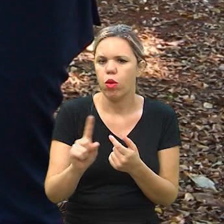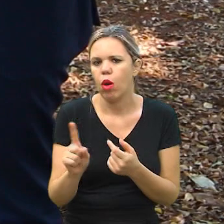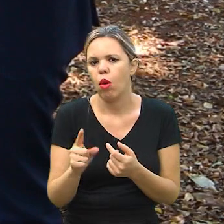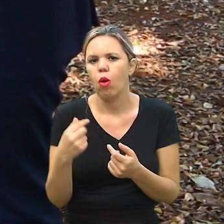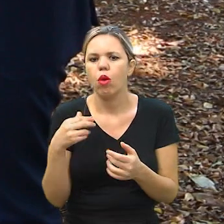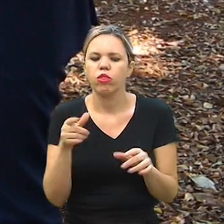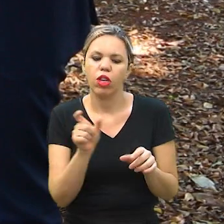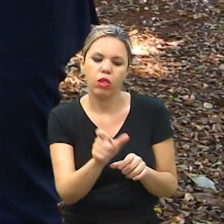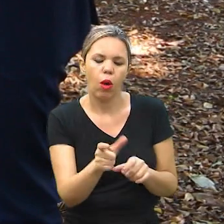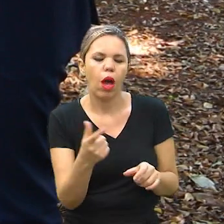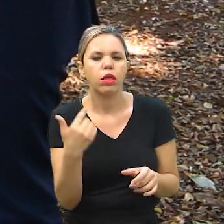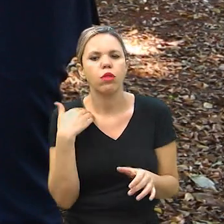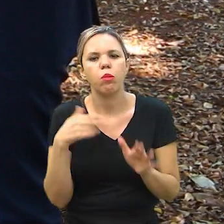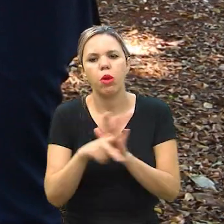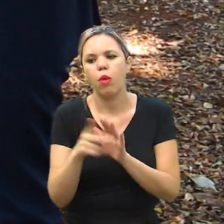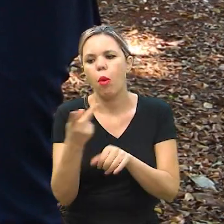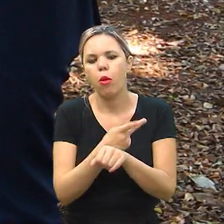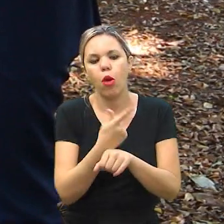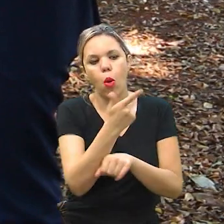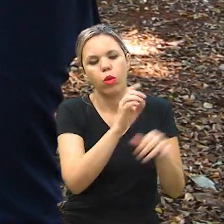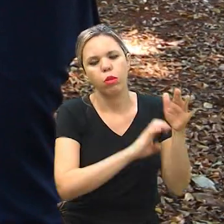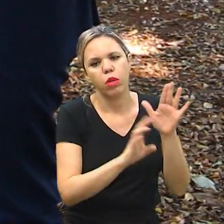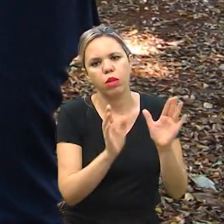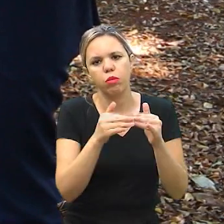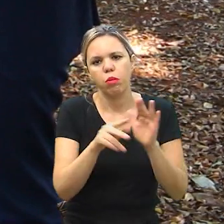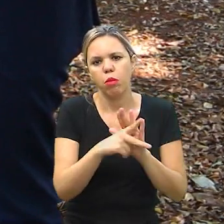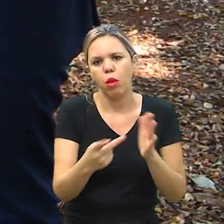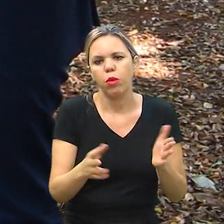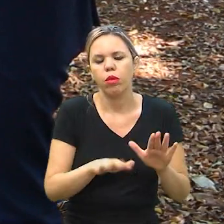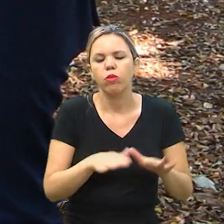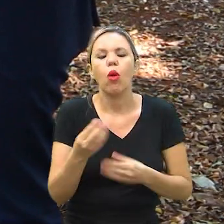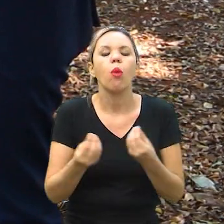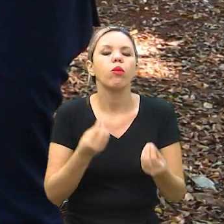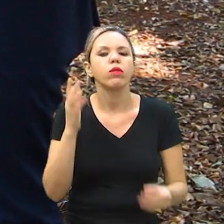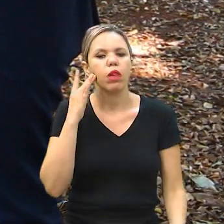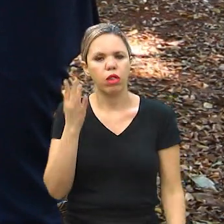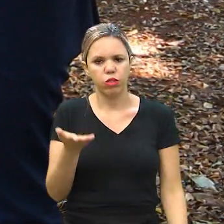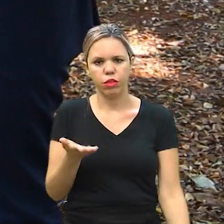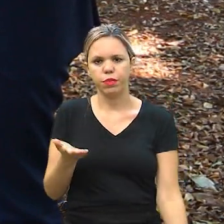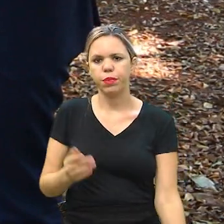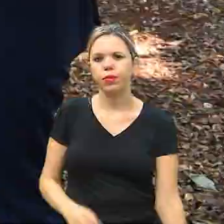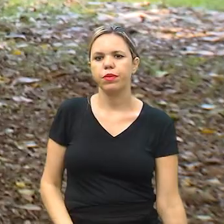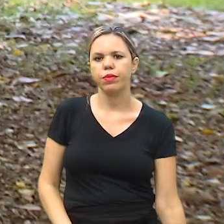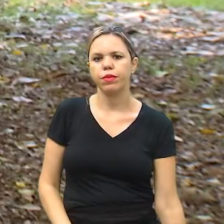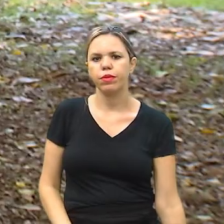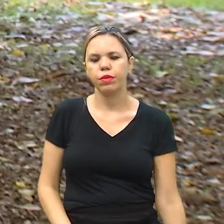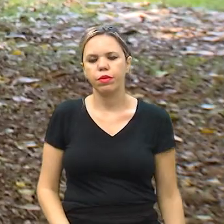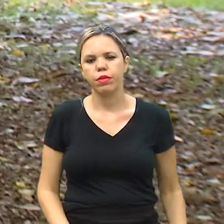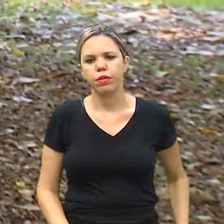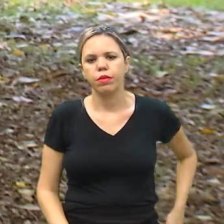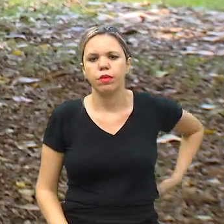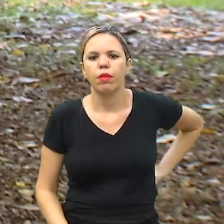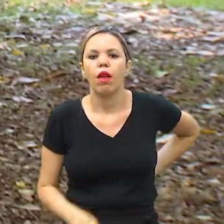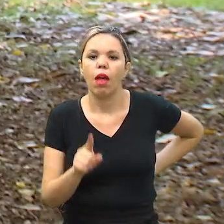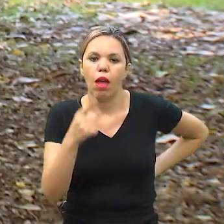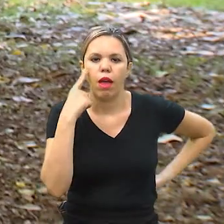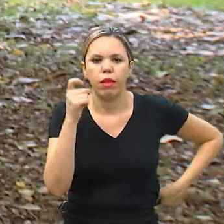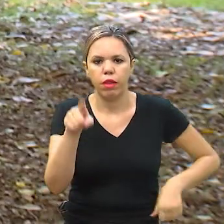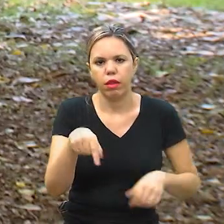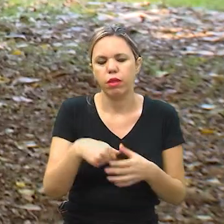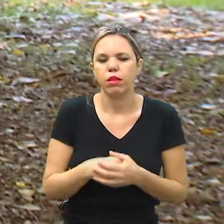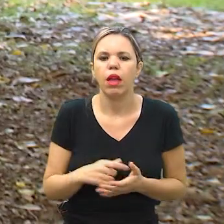maneira? Ou é melhor procurar uma seguradora específica e própria para isso? Isso é um ponto interessante.